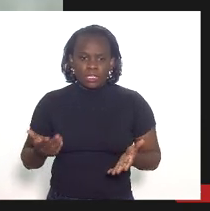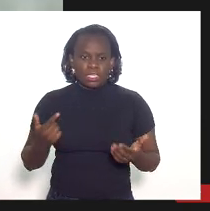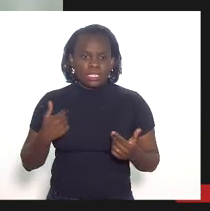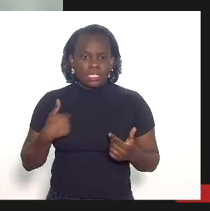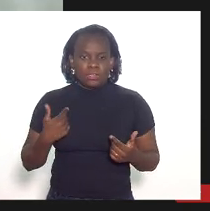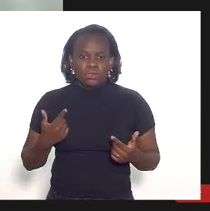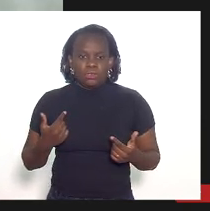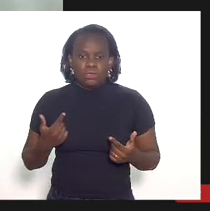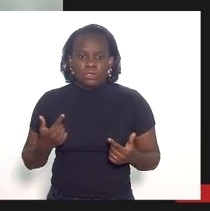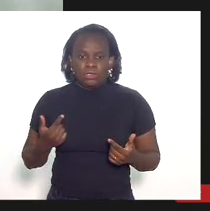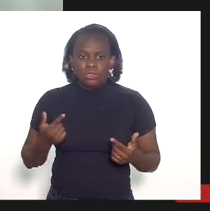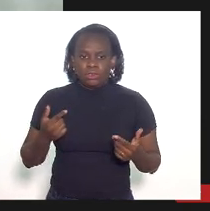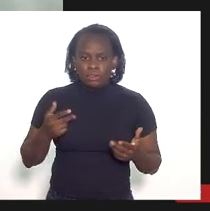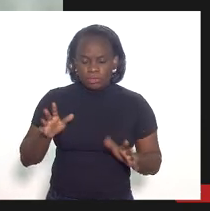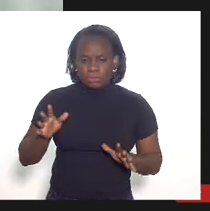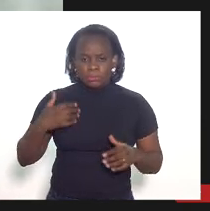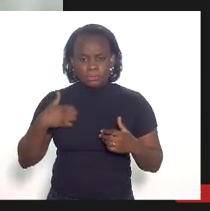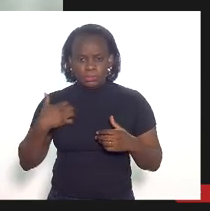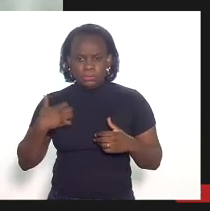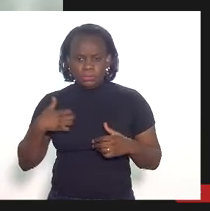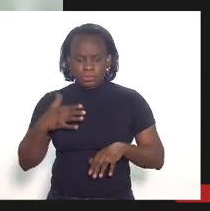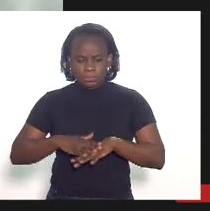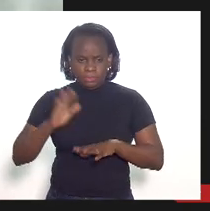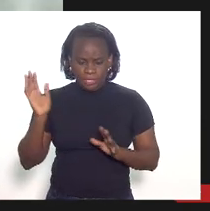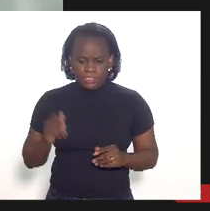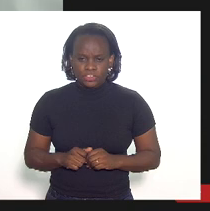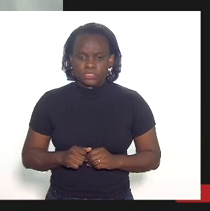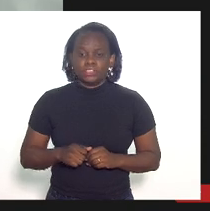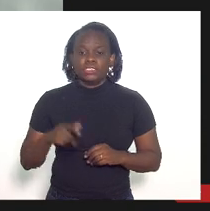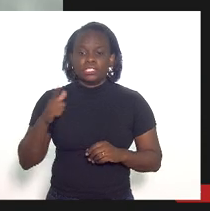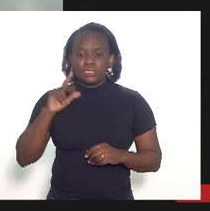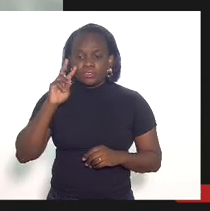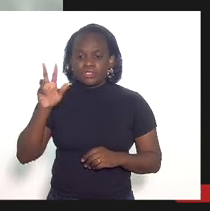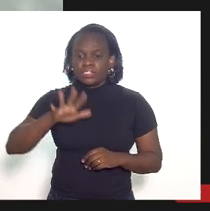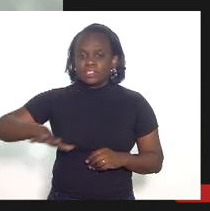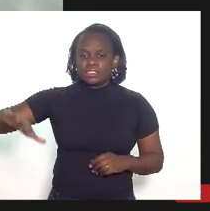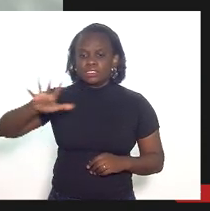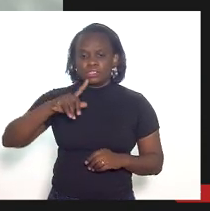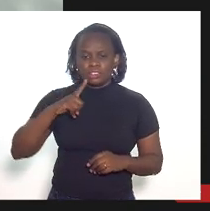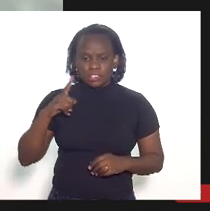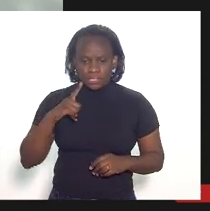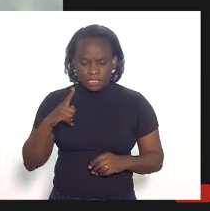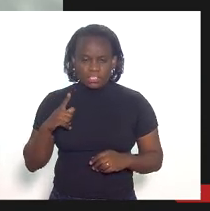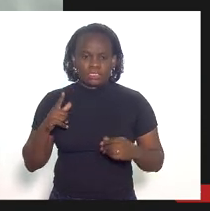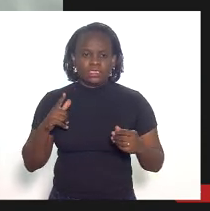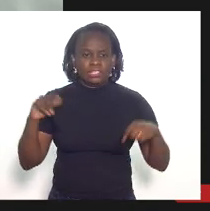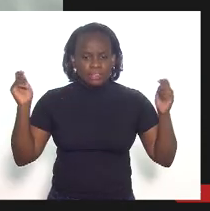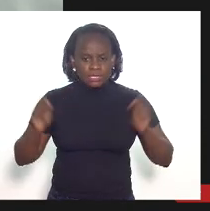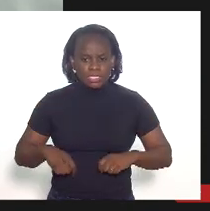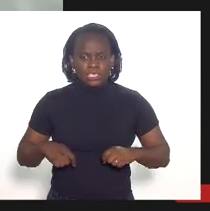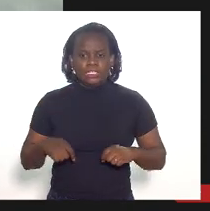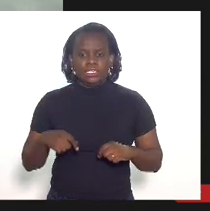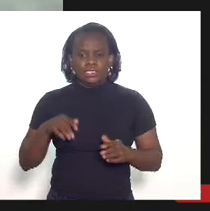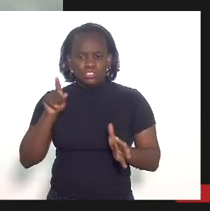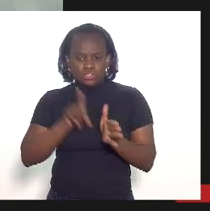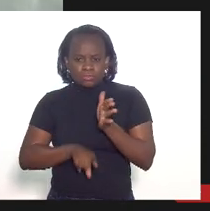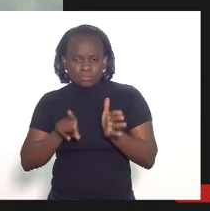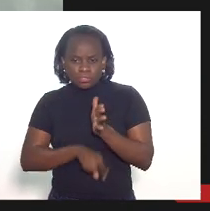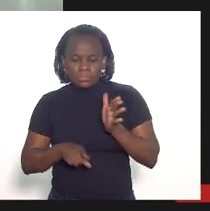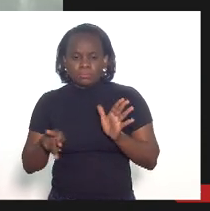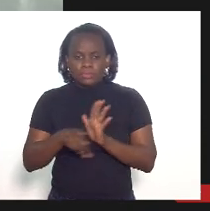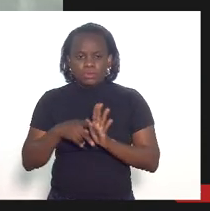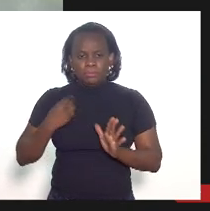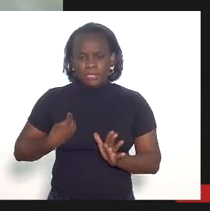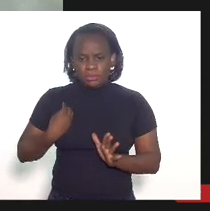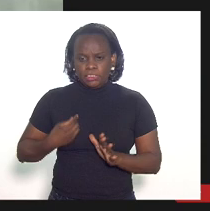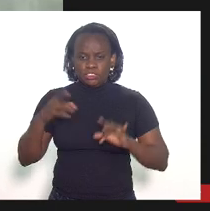um pouco a voz da indignação nós temos um cenário em que existem existe a possibilidade de descontos em participações